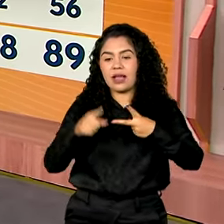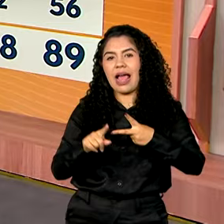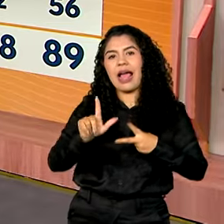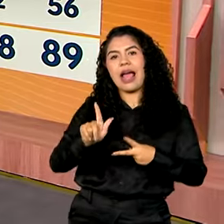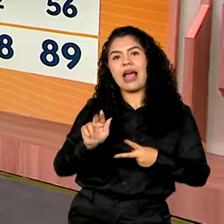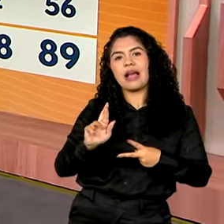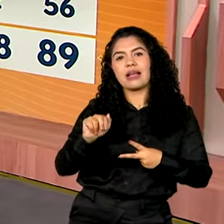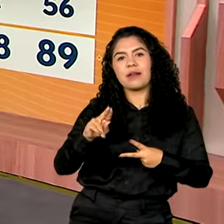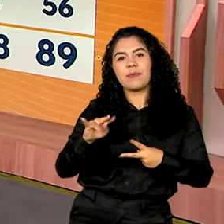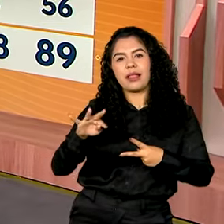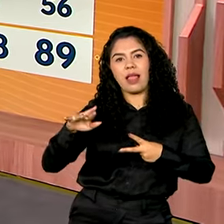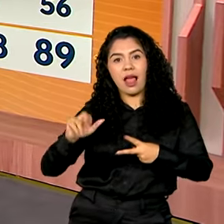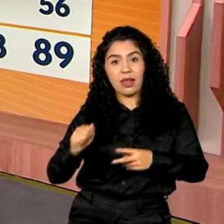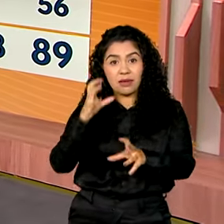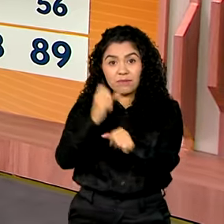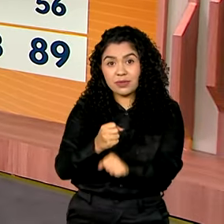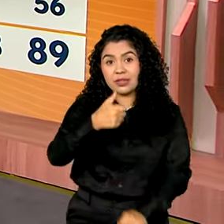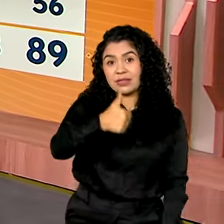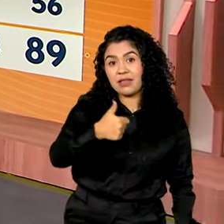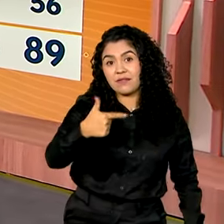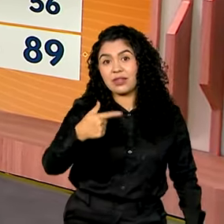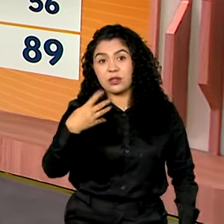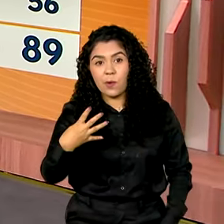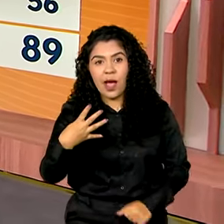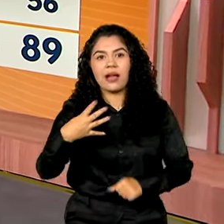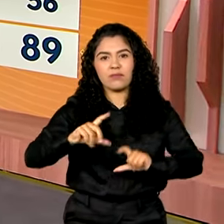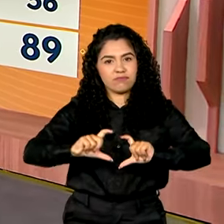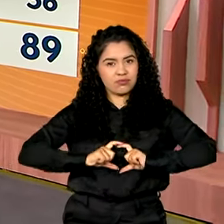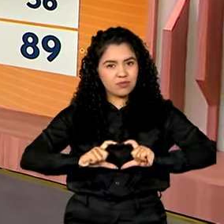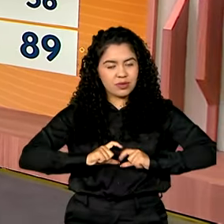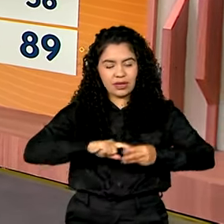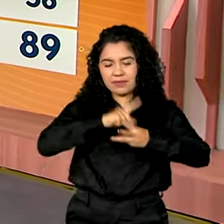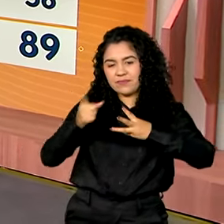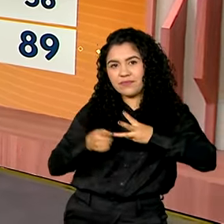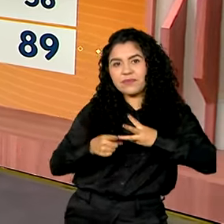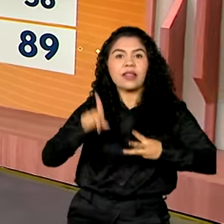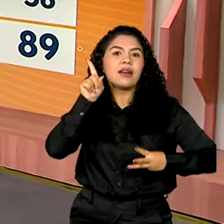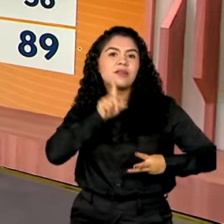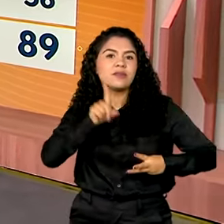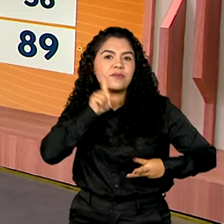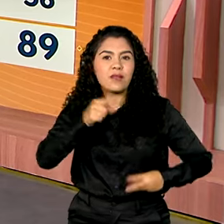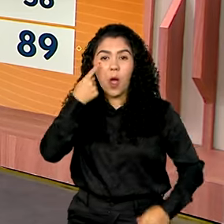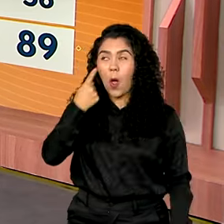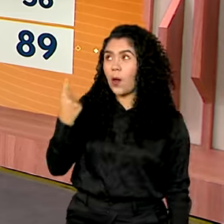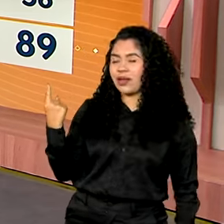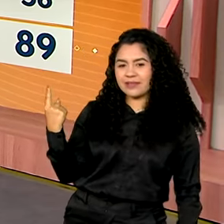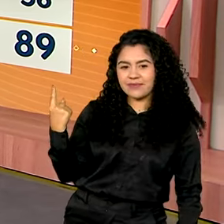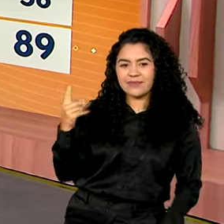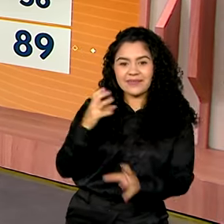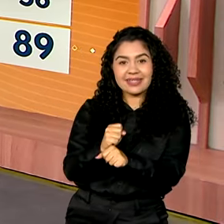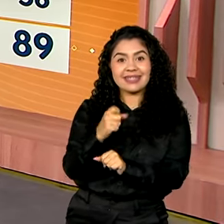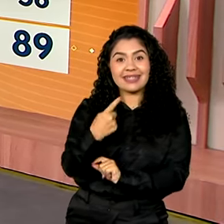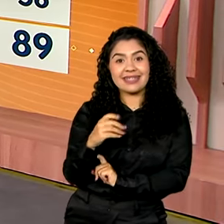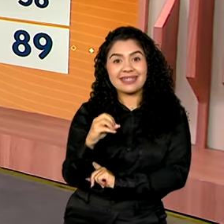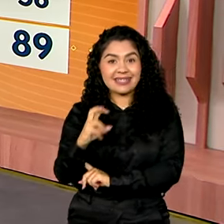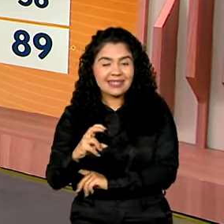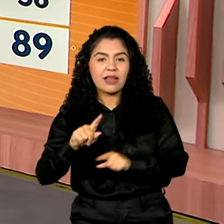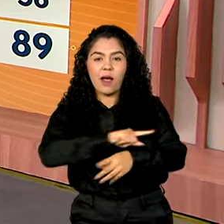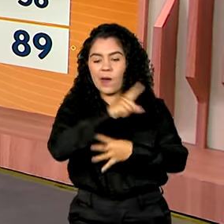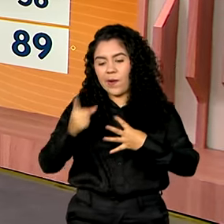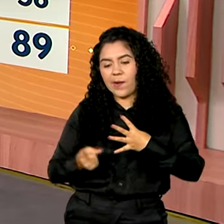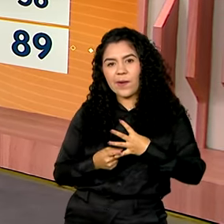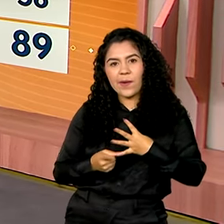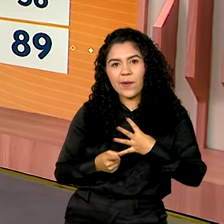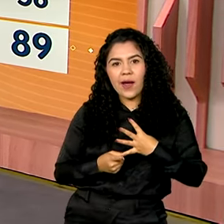de 124 medalhas. Na terceira posição, os Estados Unidos, que conquistaram 105 medalhas. Em quarto lugar,